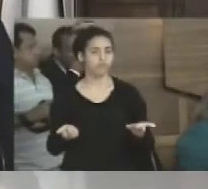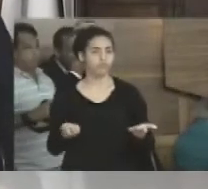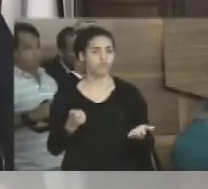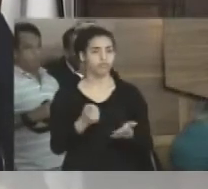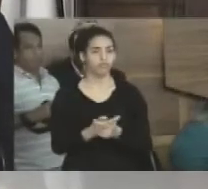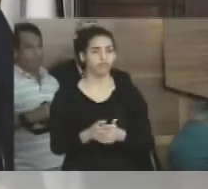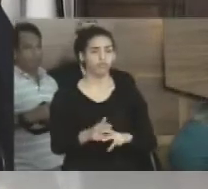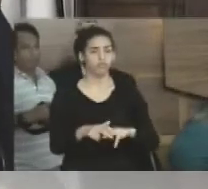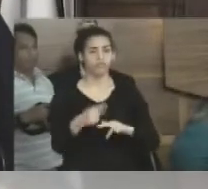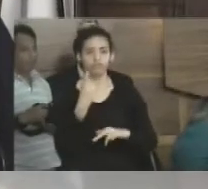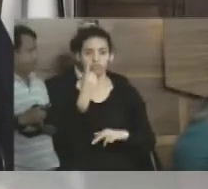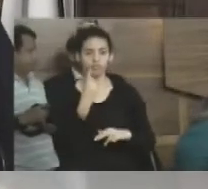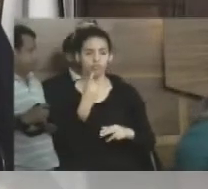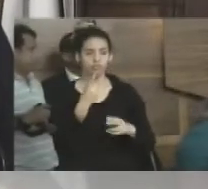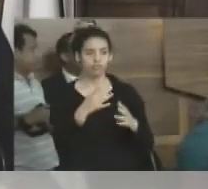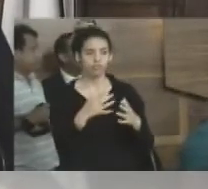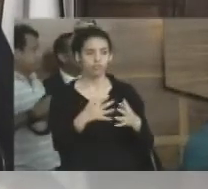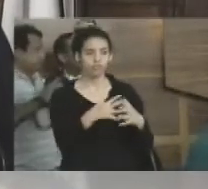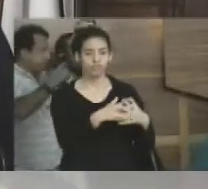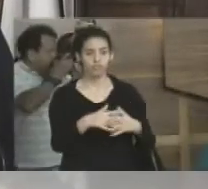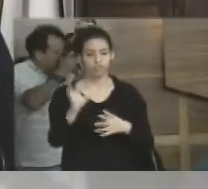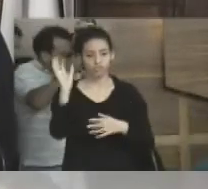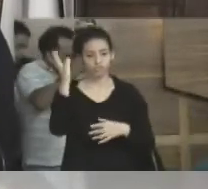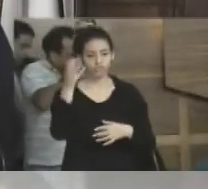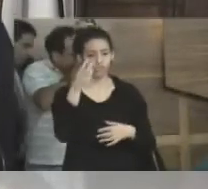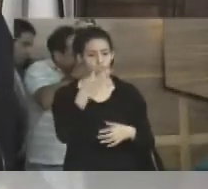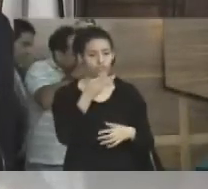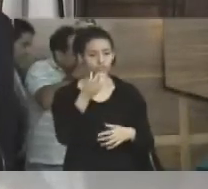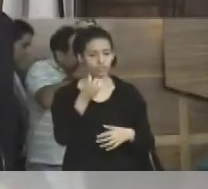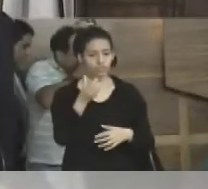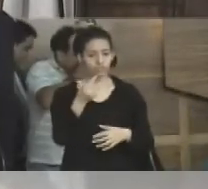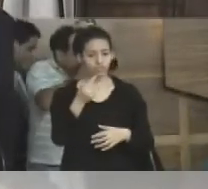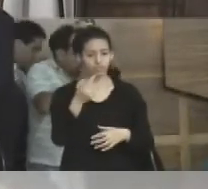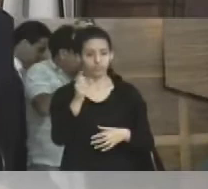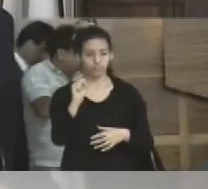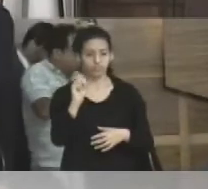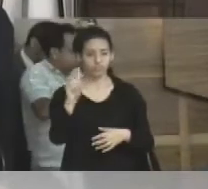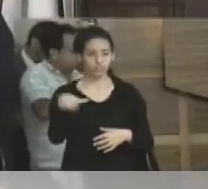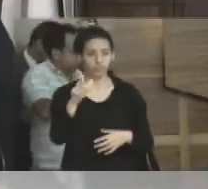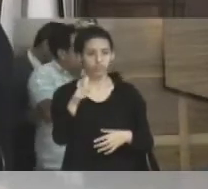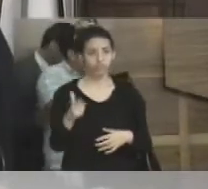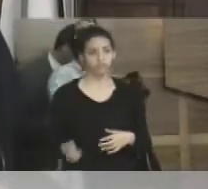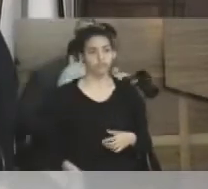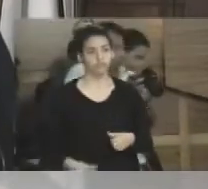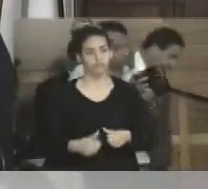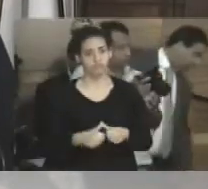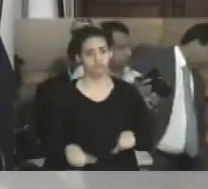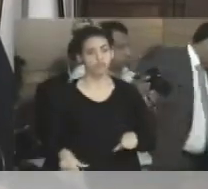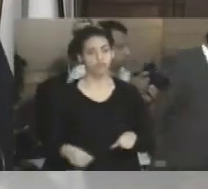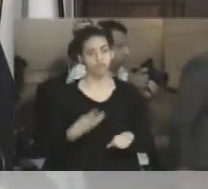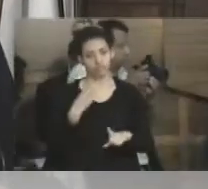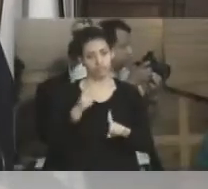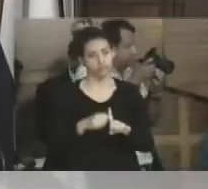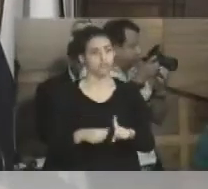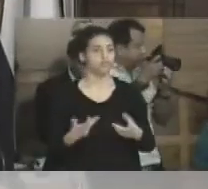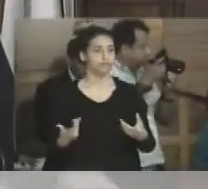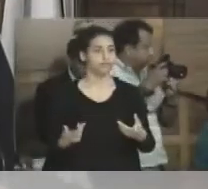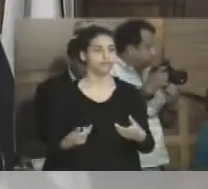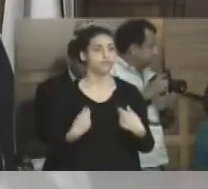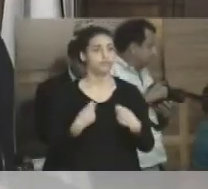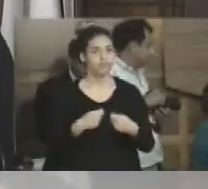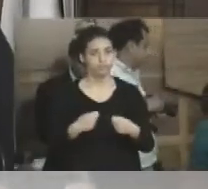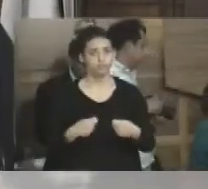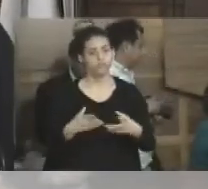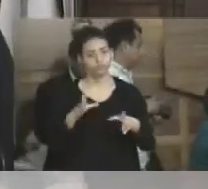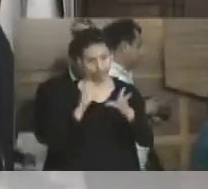se pagou por uma ambulância 378 mil reais para ficar durante três meses na nossa cidade. Então, pelo amor de Deus, vamos aprender a escrever.